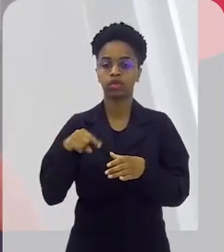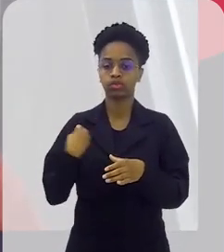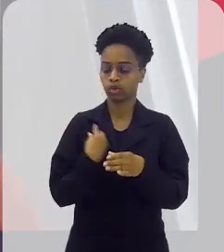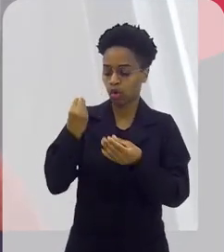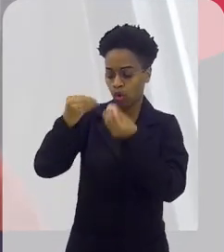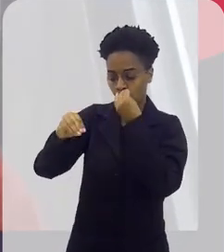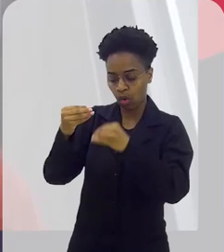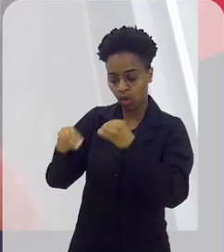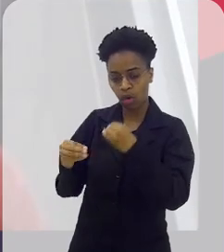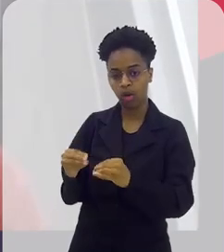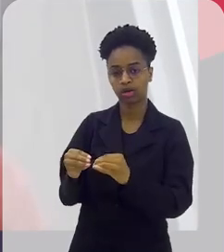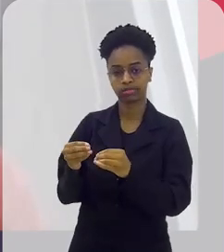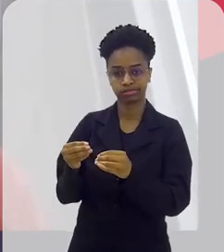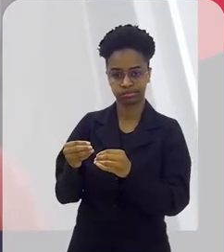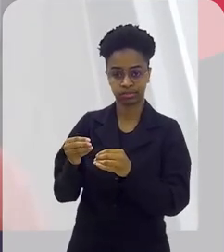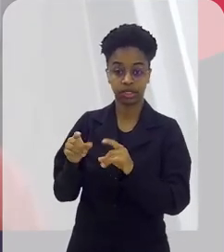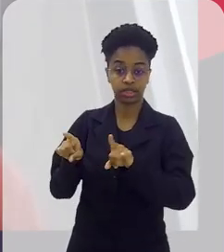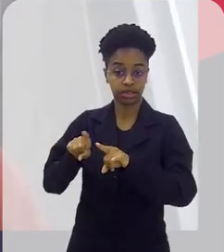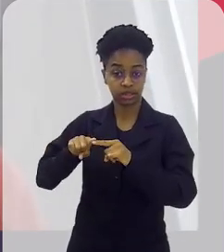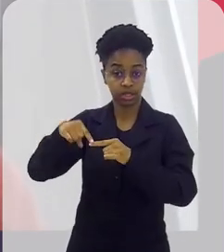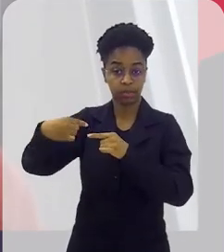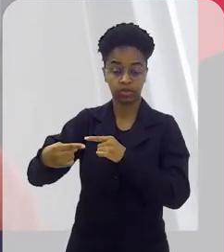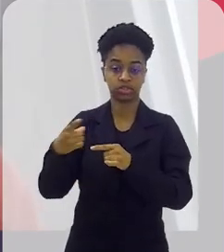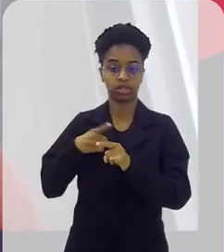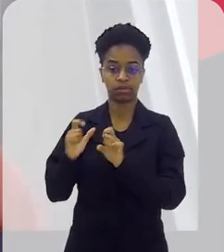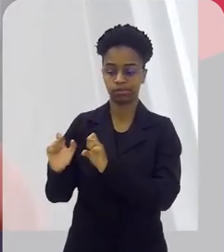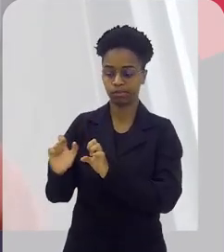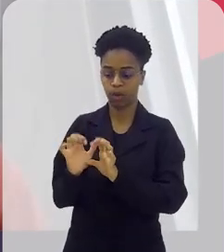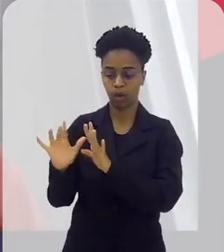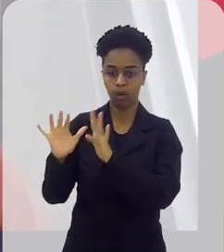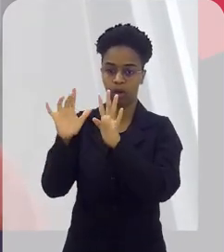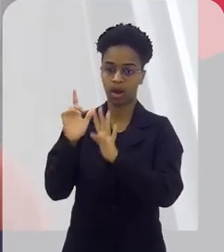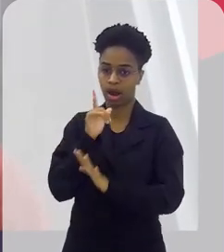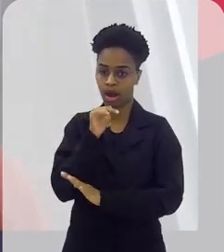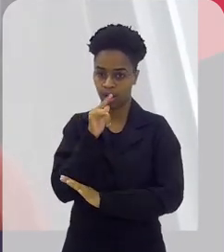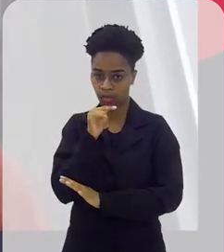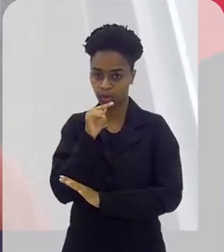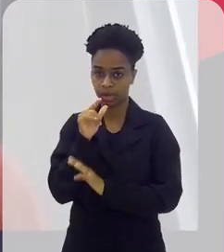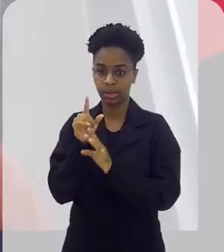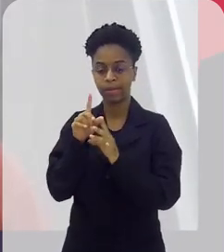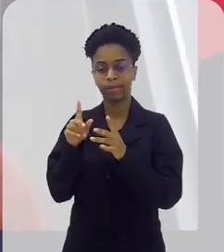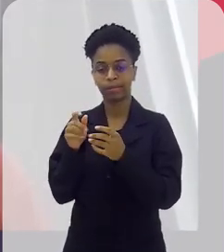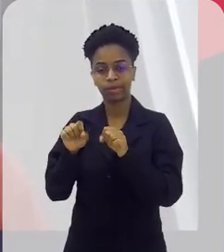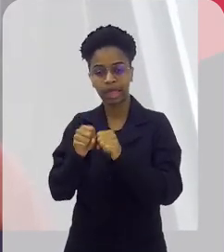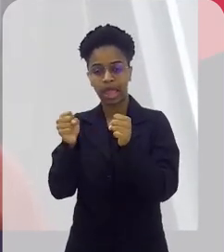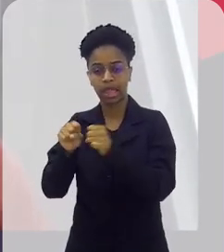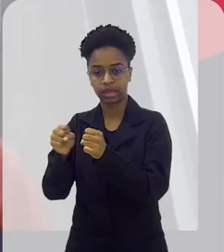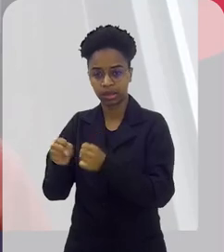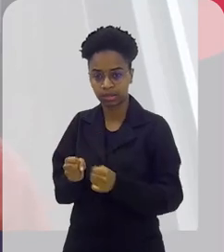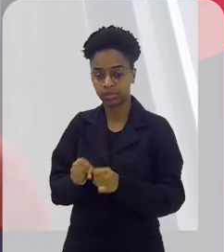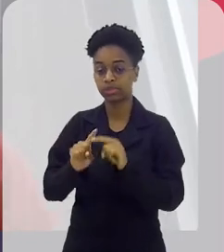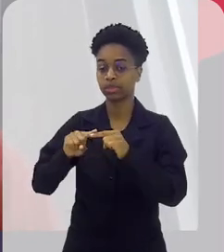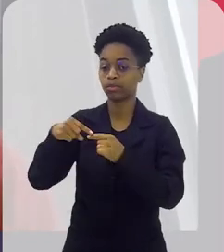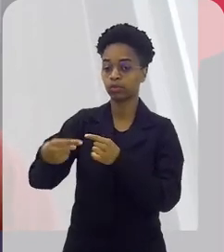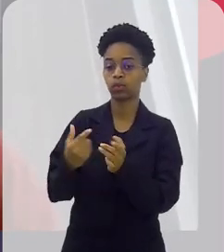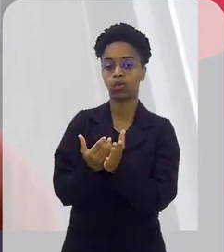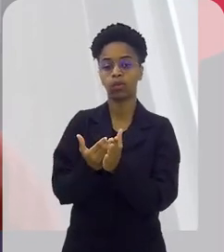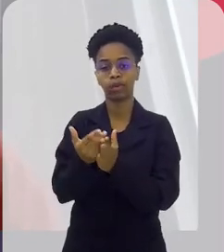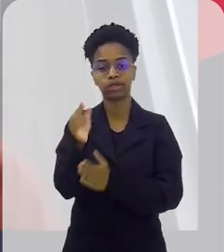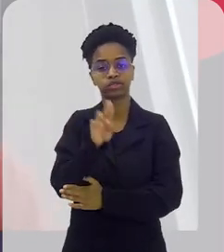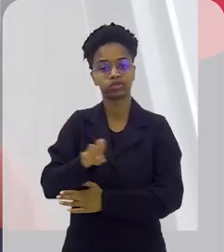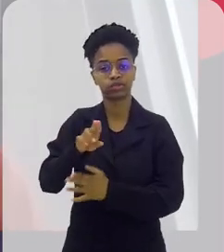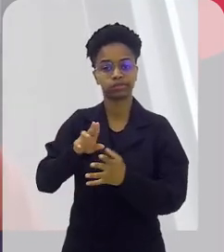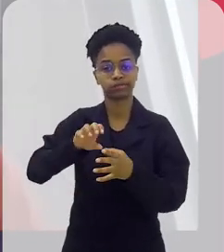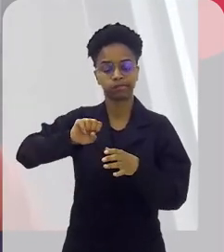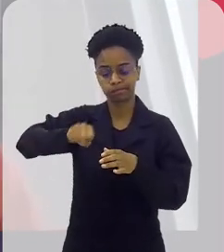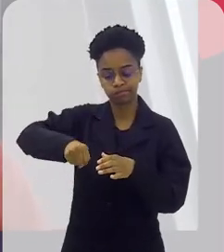faz com que essas fibras, no vapor da água, soltem, se quebam e aí a gente começa a trabalhar o